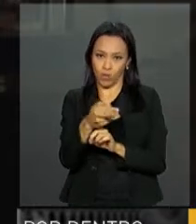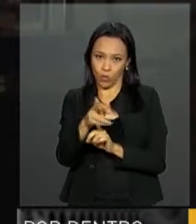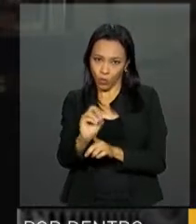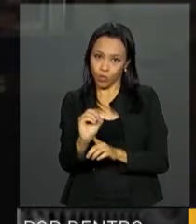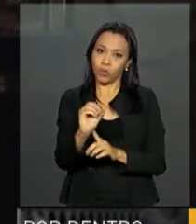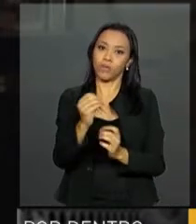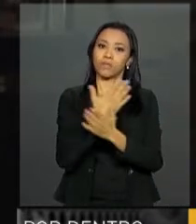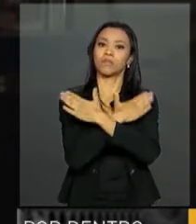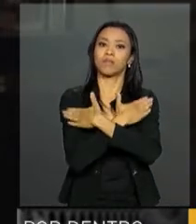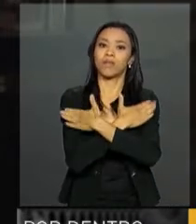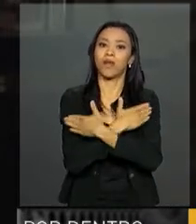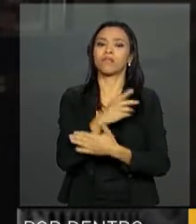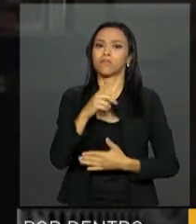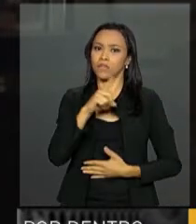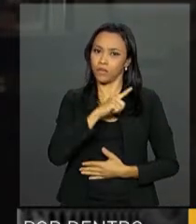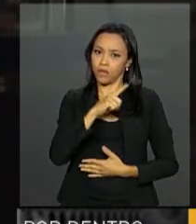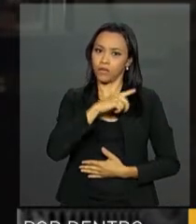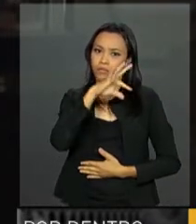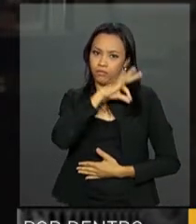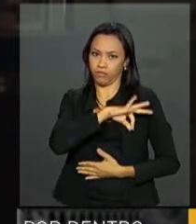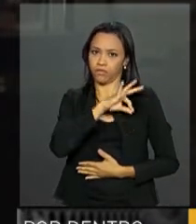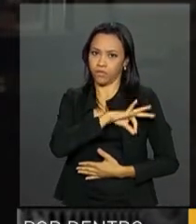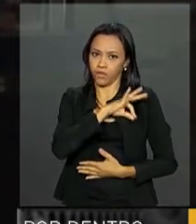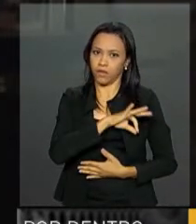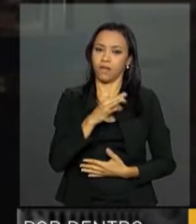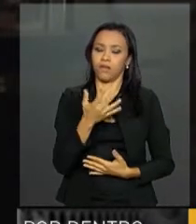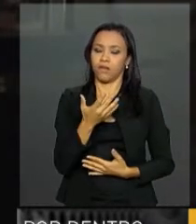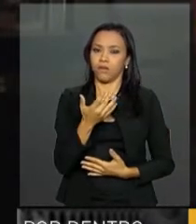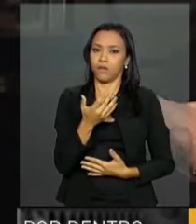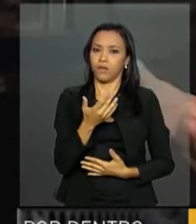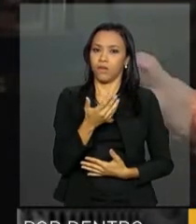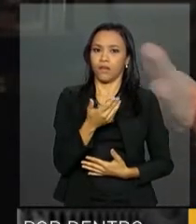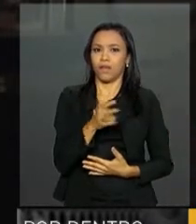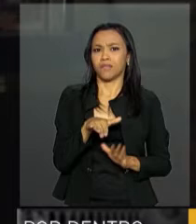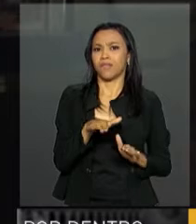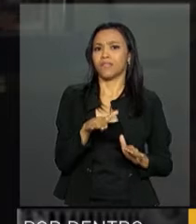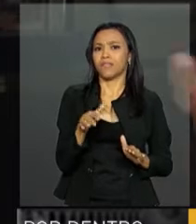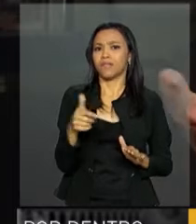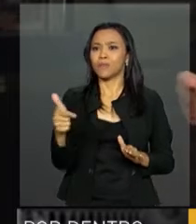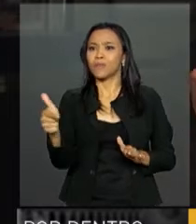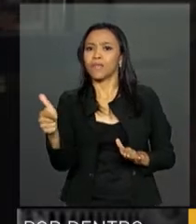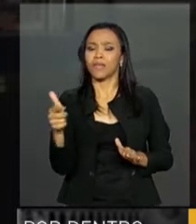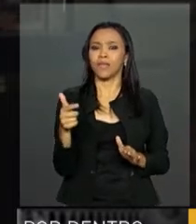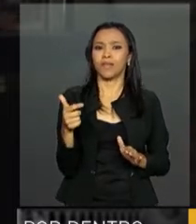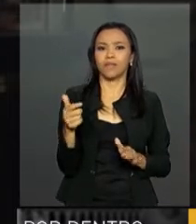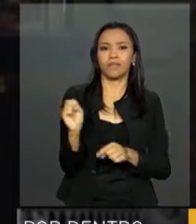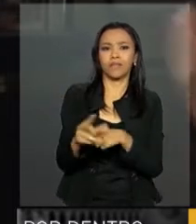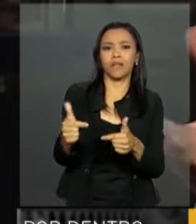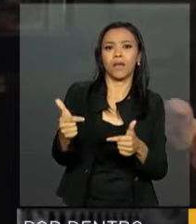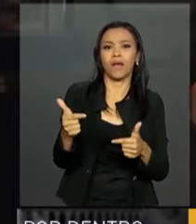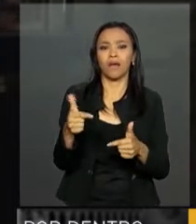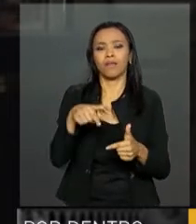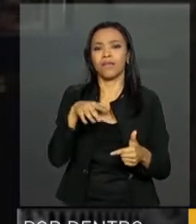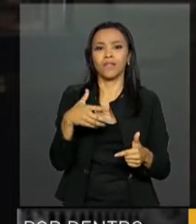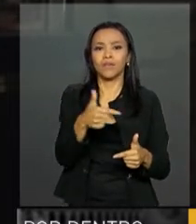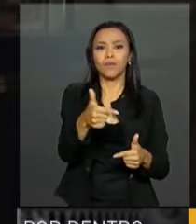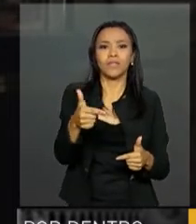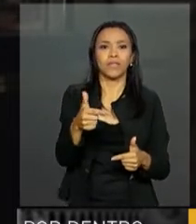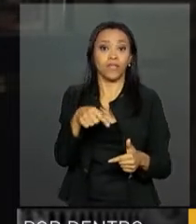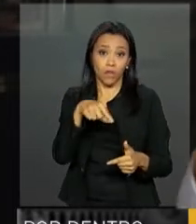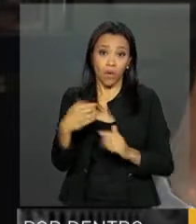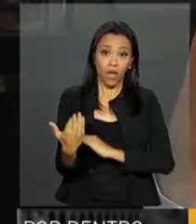renda maior do que, às vezes, quem não tem renda nenhuma ou quem não tem emprego e não tem seguro